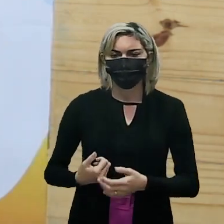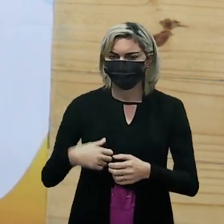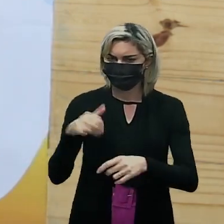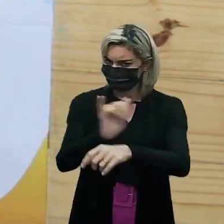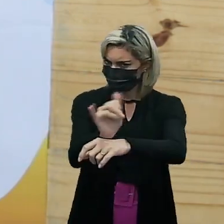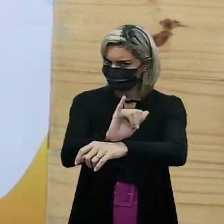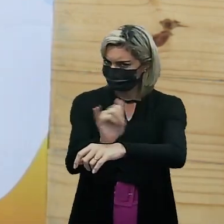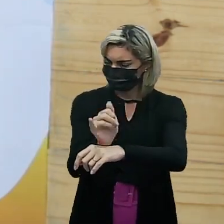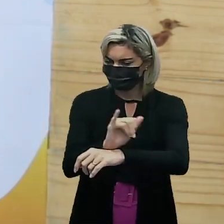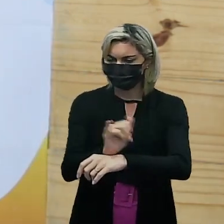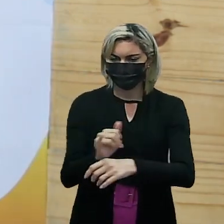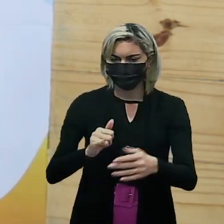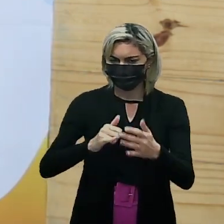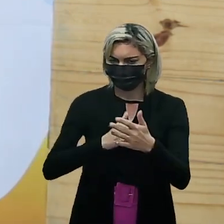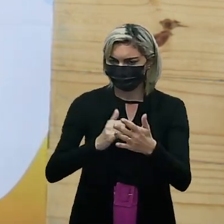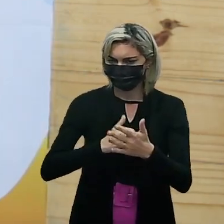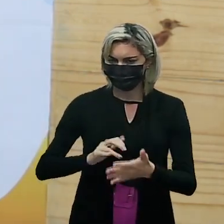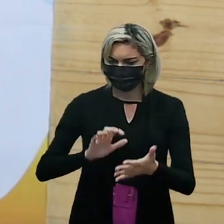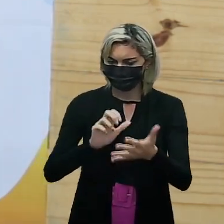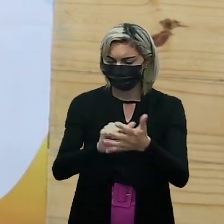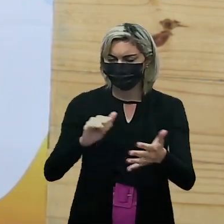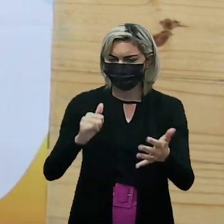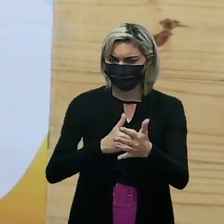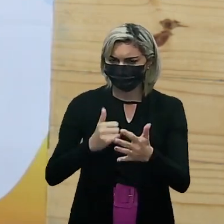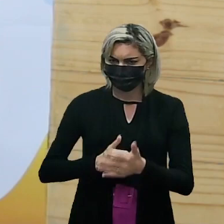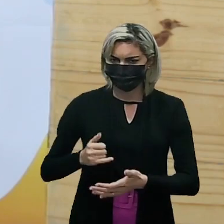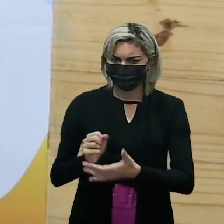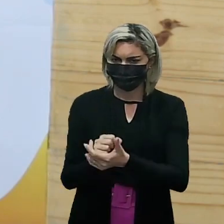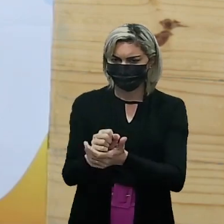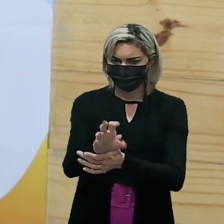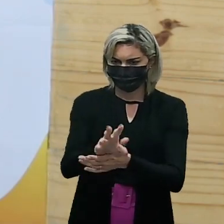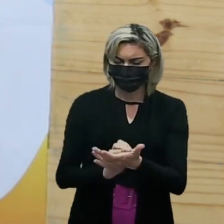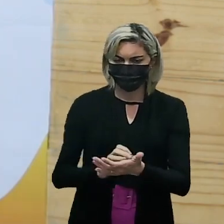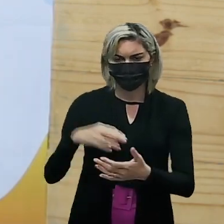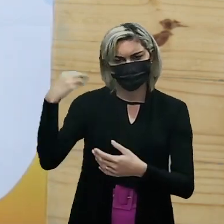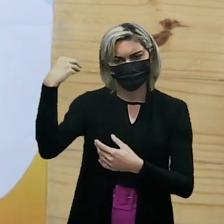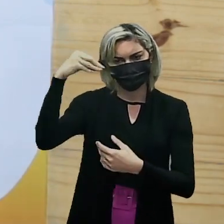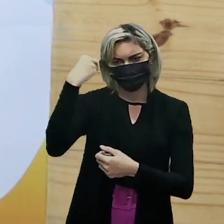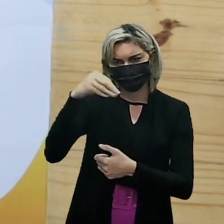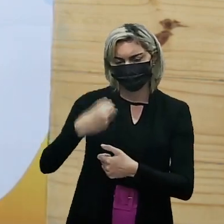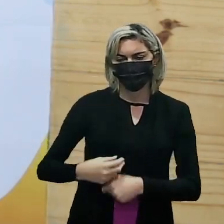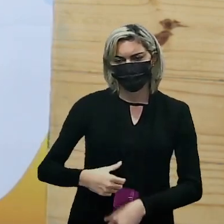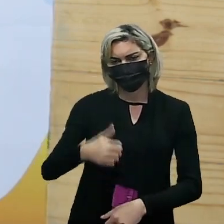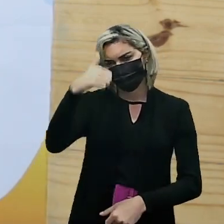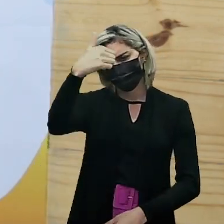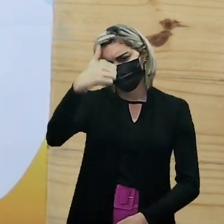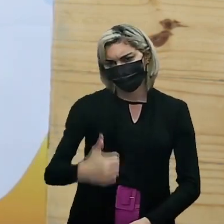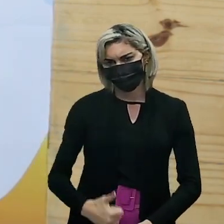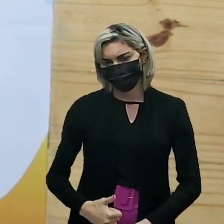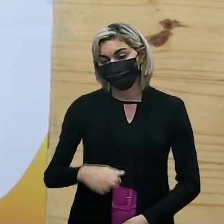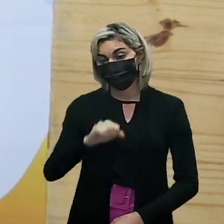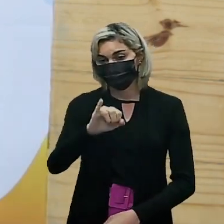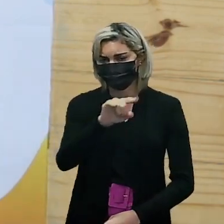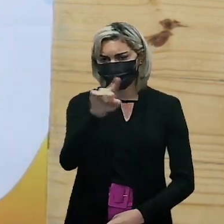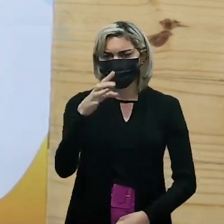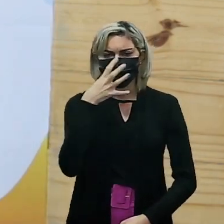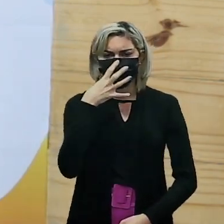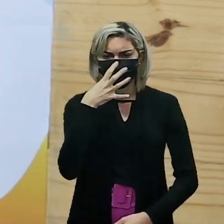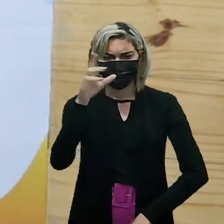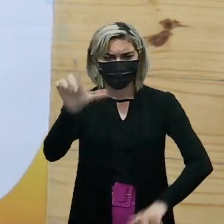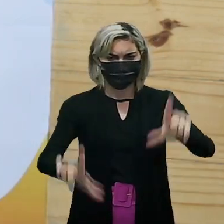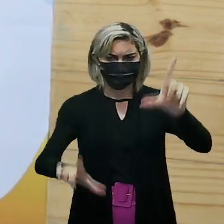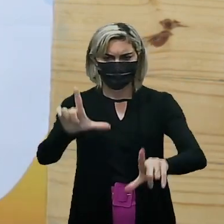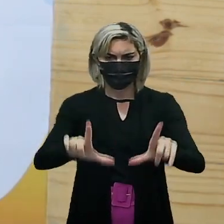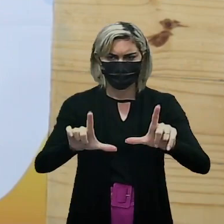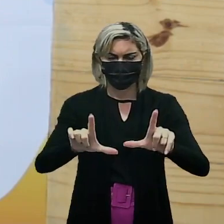YouTube Se inscreve aí no canal do Educa.pe Ativa as notificações, dá o teu joinha Se você estiver assistindo pela TV